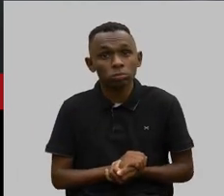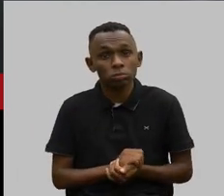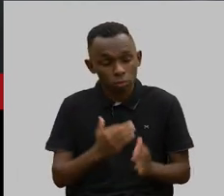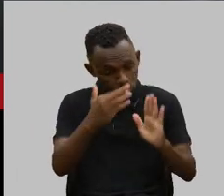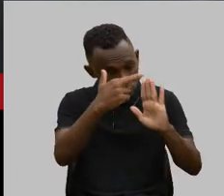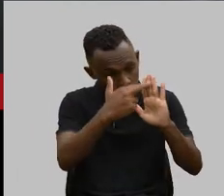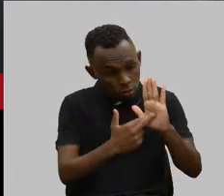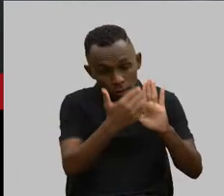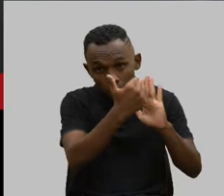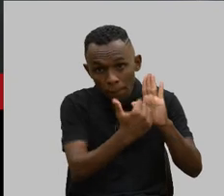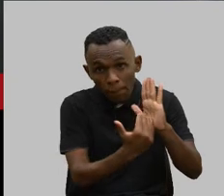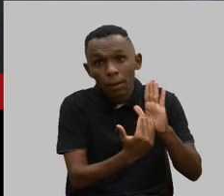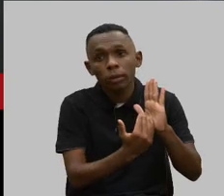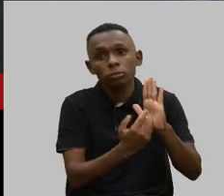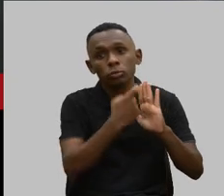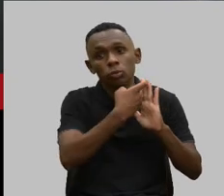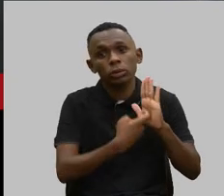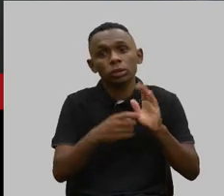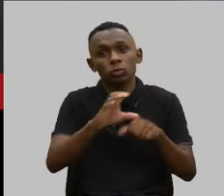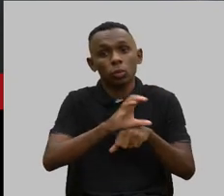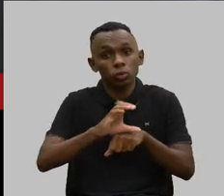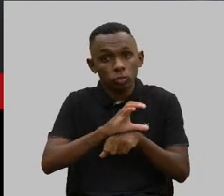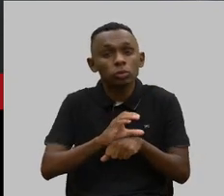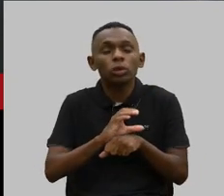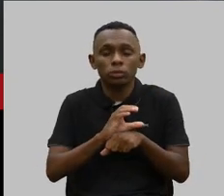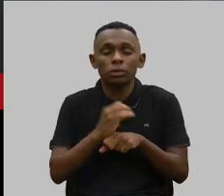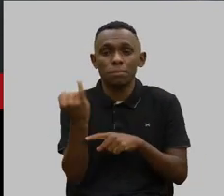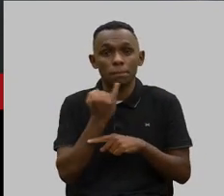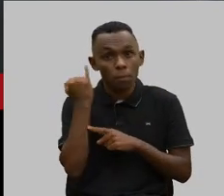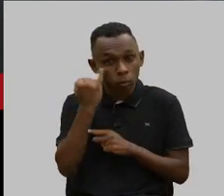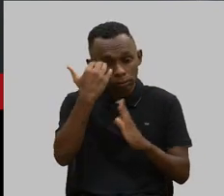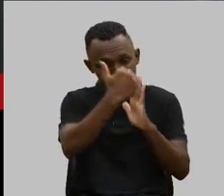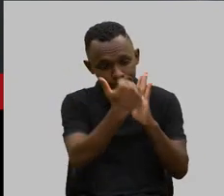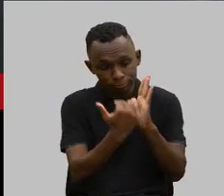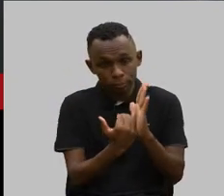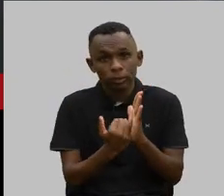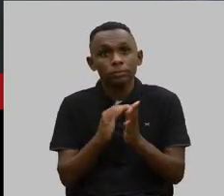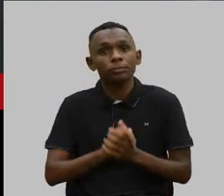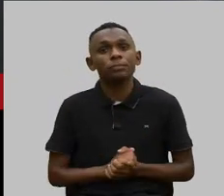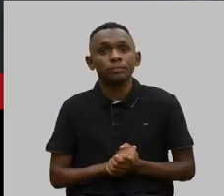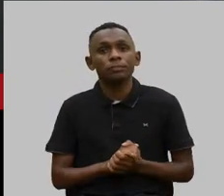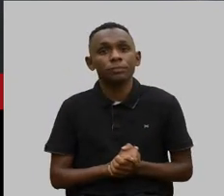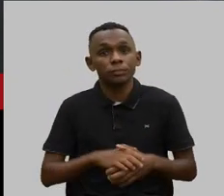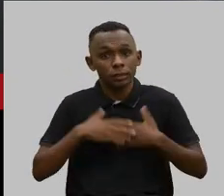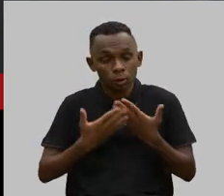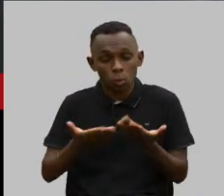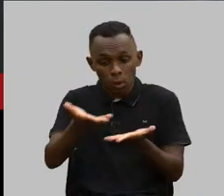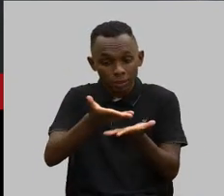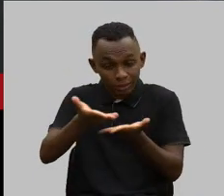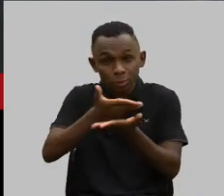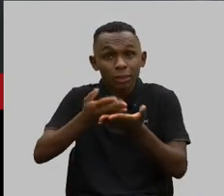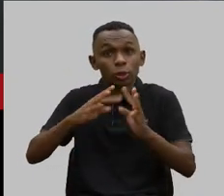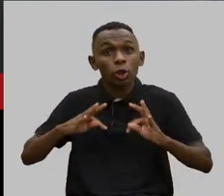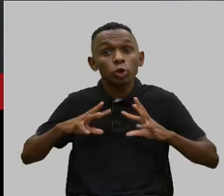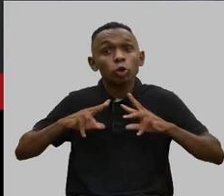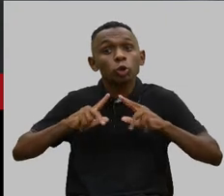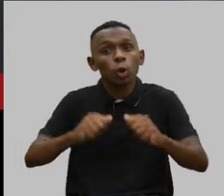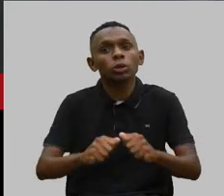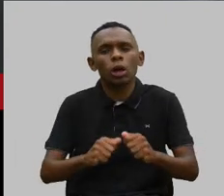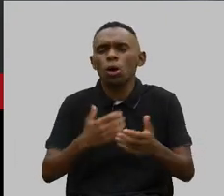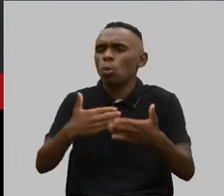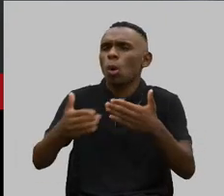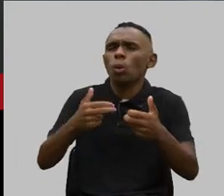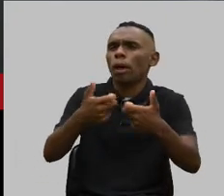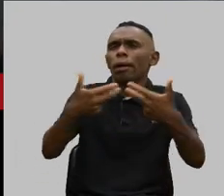constitucional. Então, não podemos esquecer desses primeiros. A previsão do atendimento integral. Se vocês pegarem qualquer